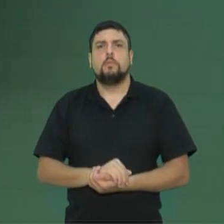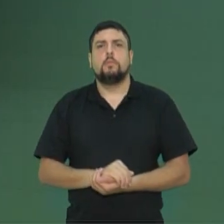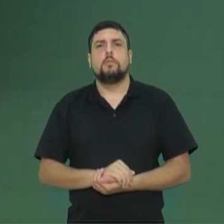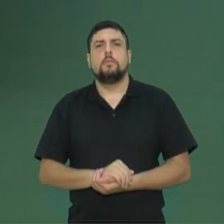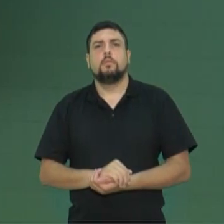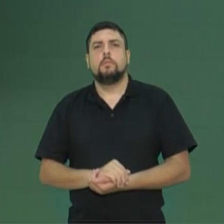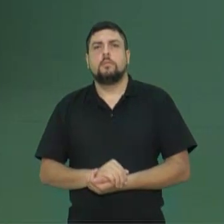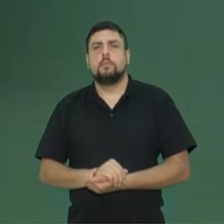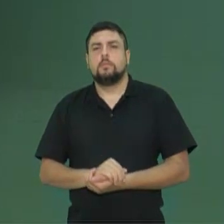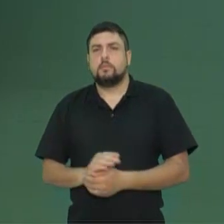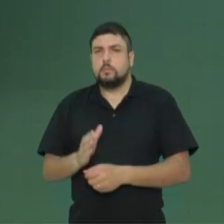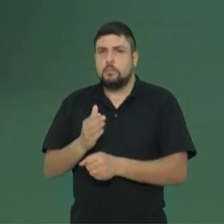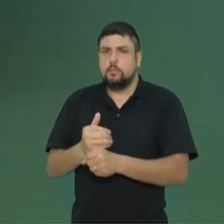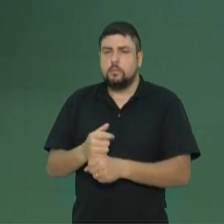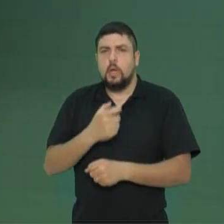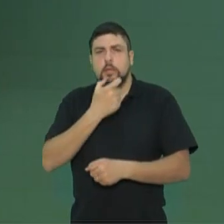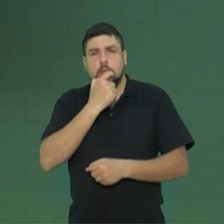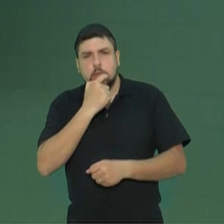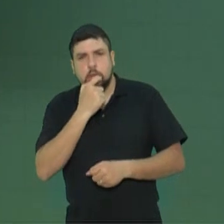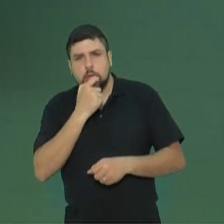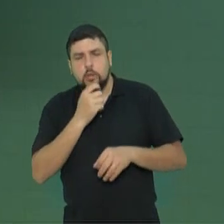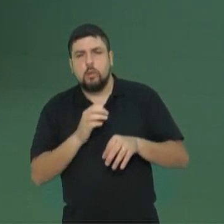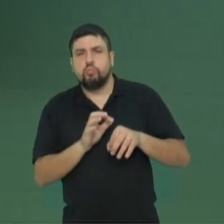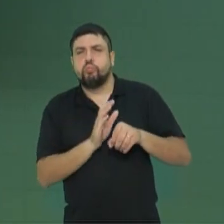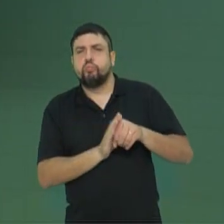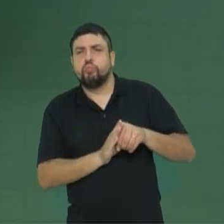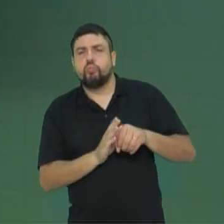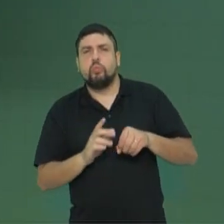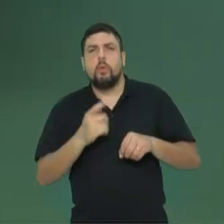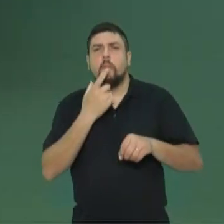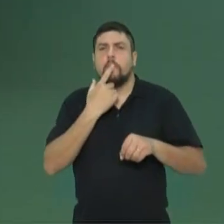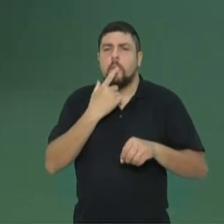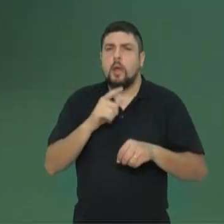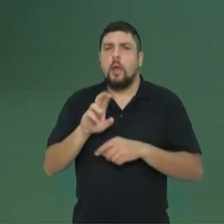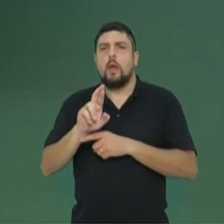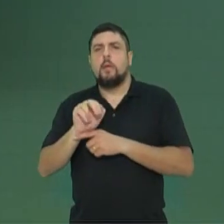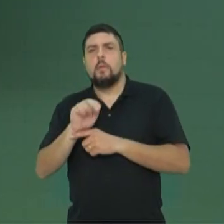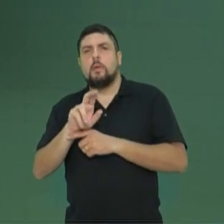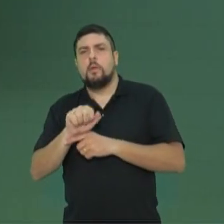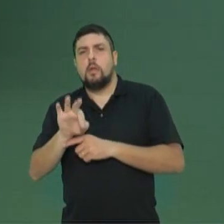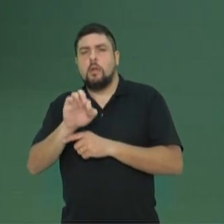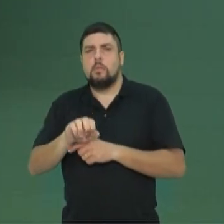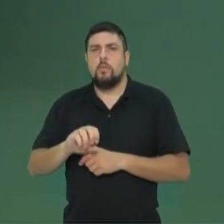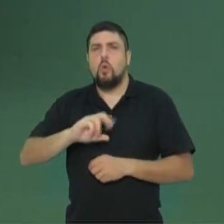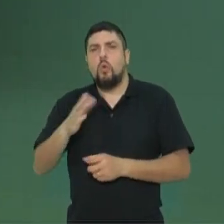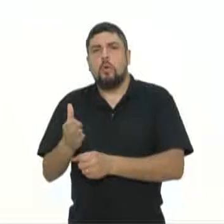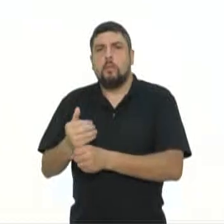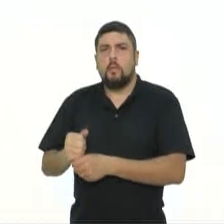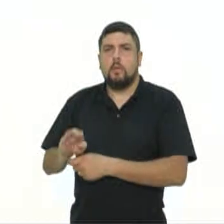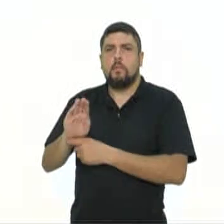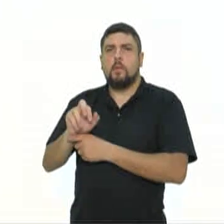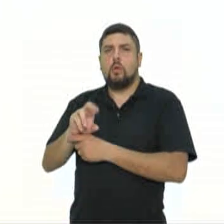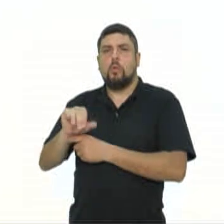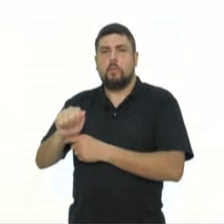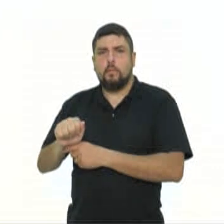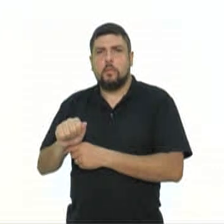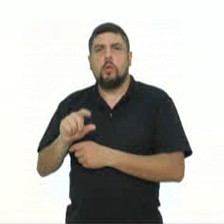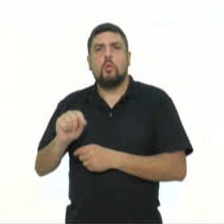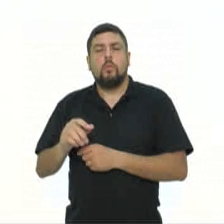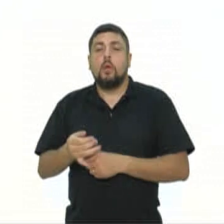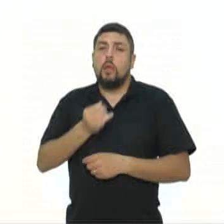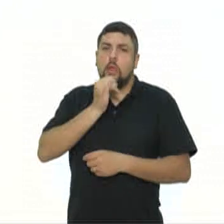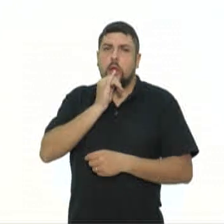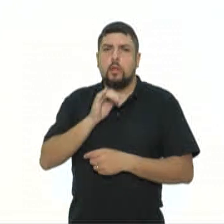A batata inglesa, o rabanete, a batata baroa, também conhecida como mandioquinha ou batata salsa, são alguns exemplos de